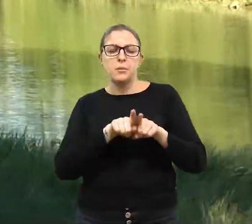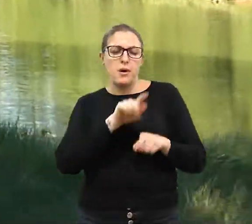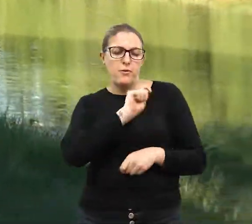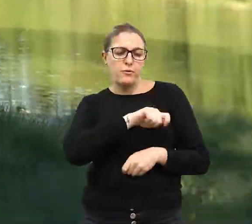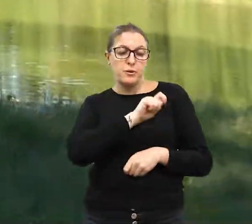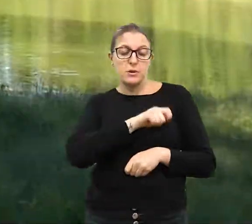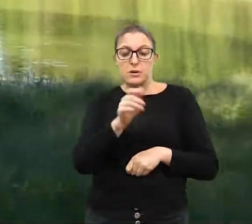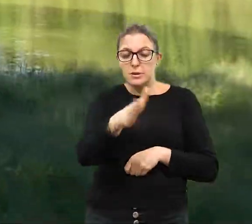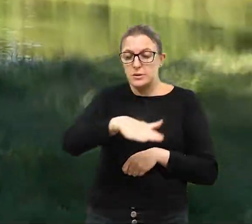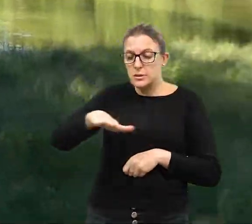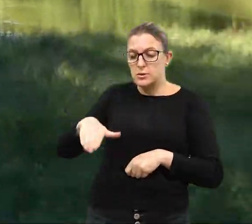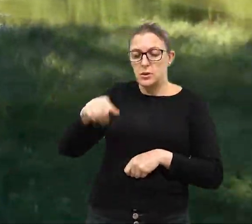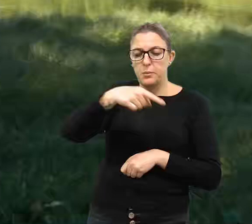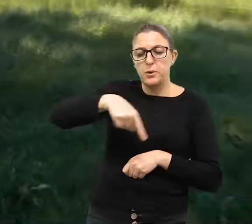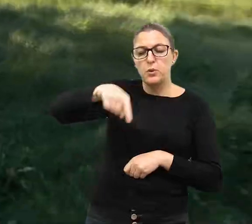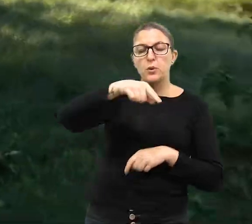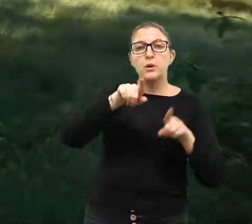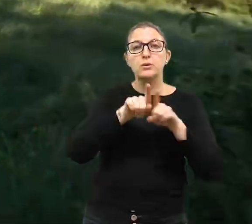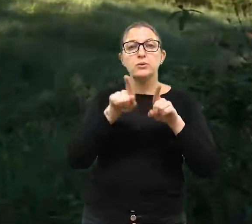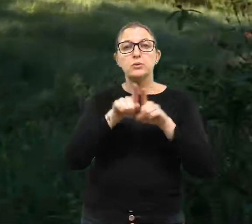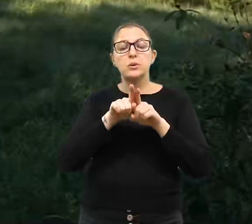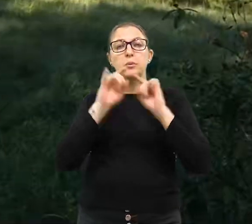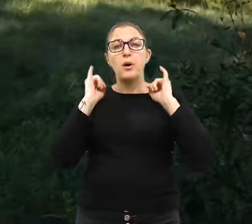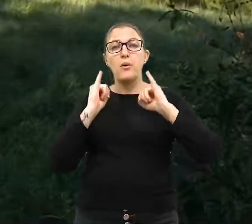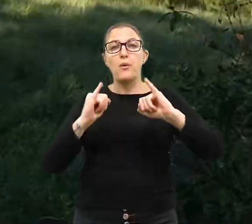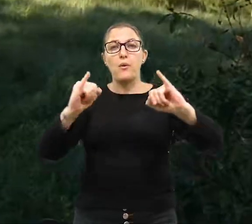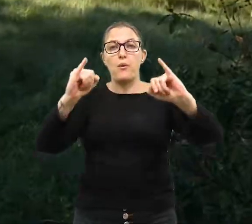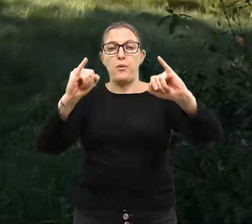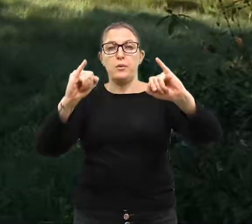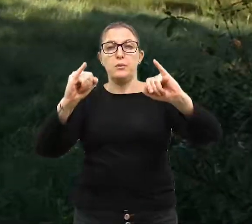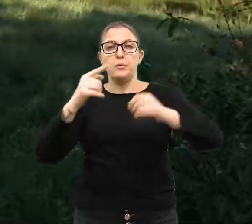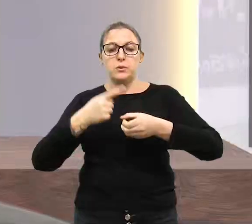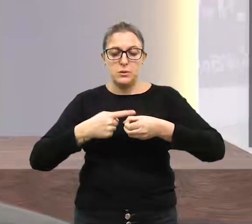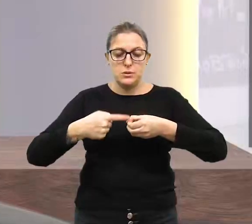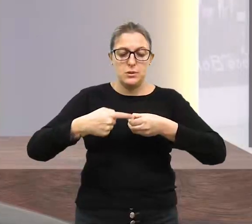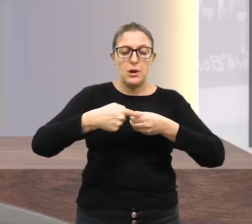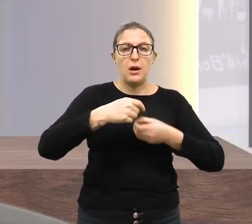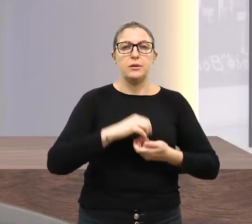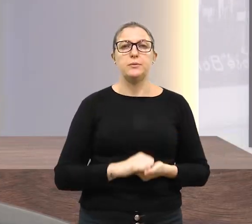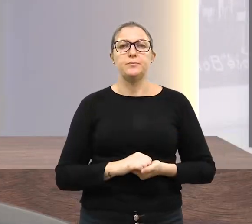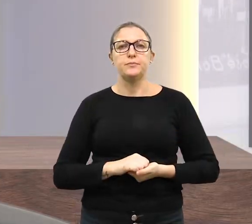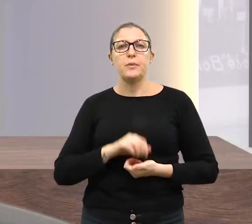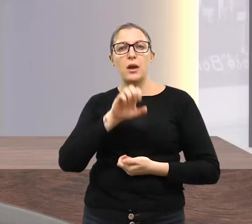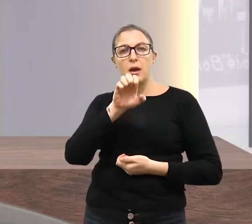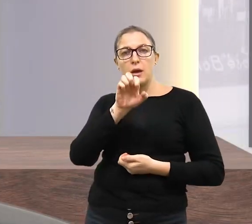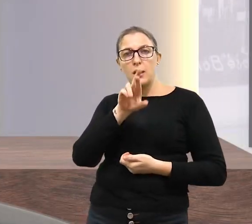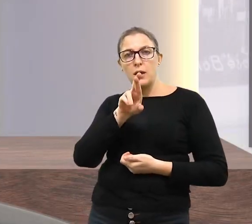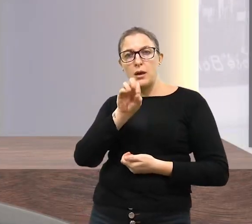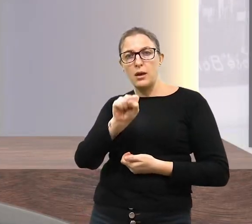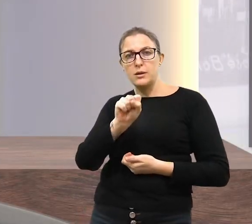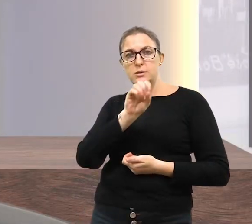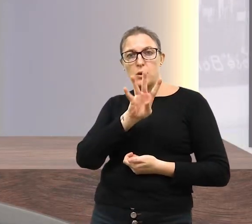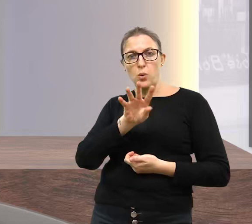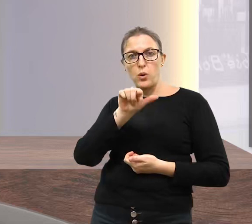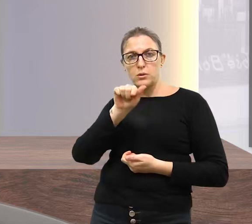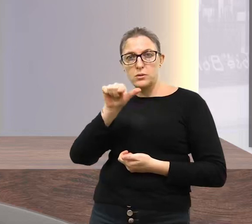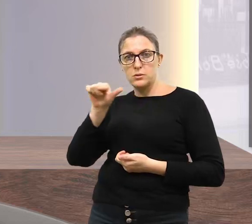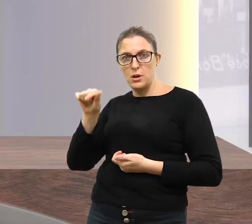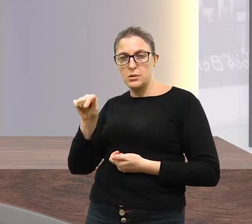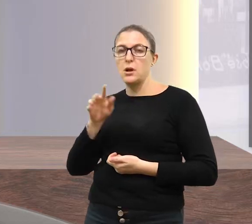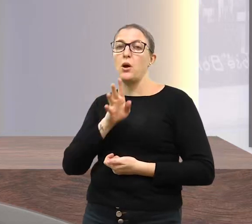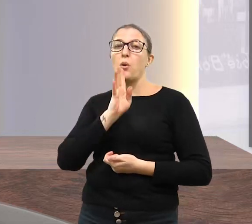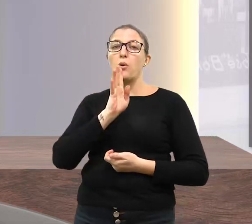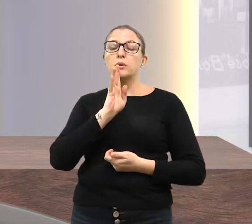rotativo e do transporte coletivo urbano na cidade. A ERS 477 é